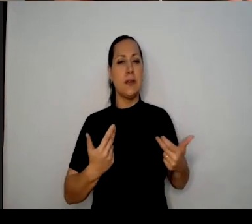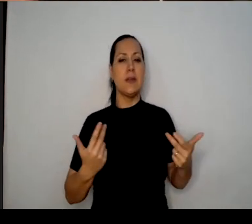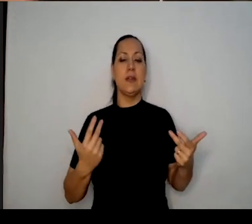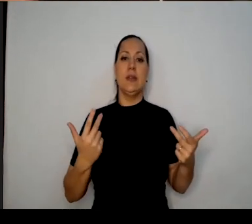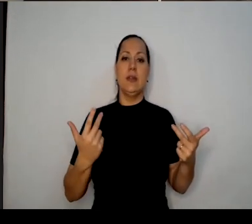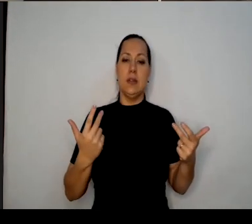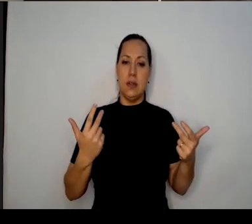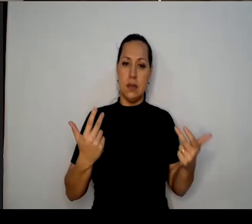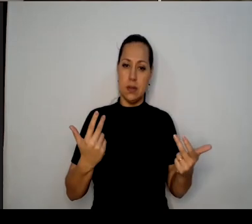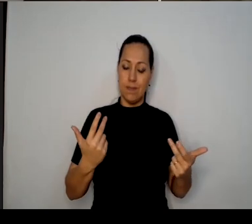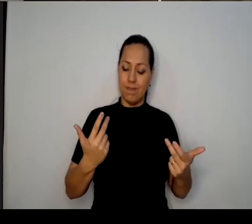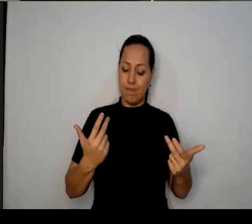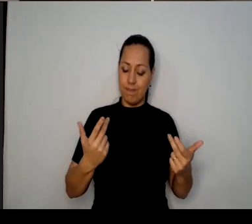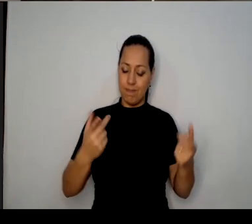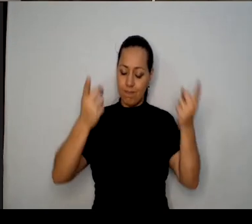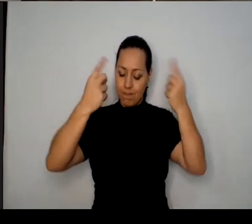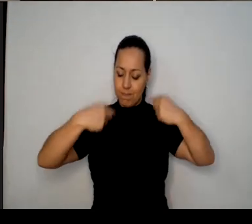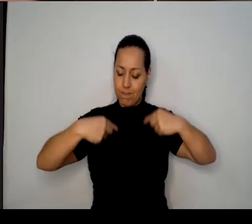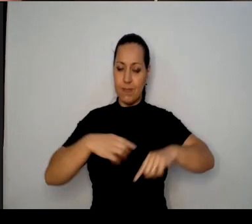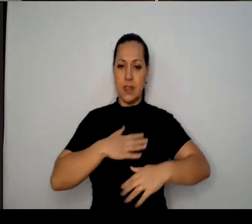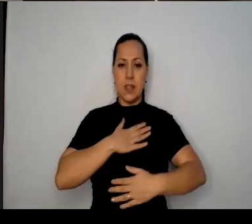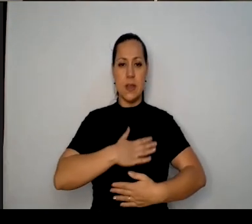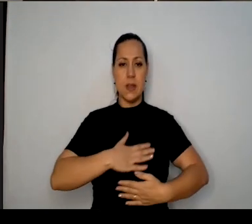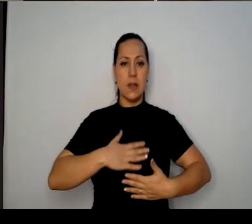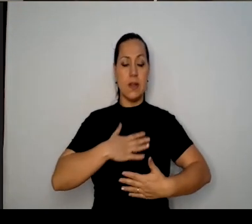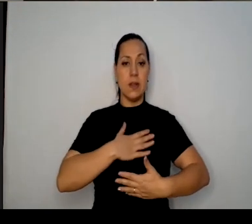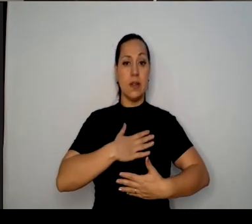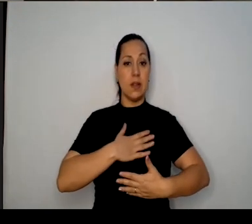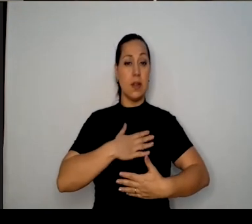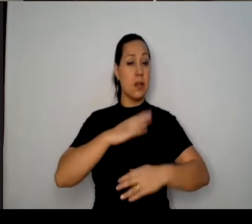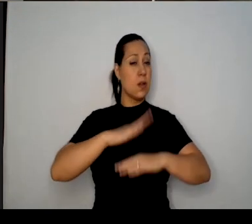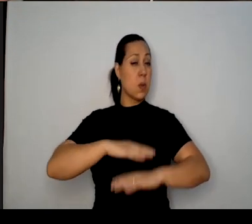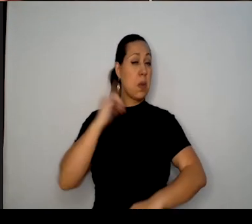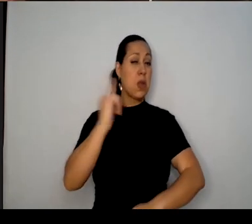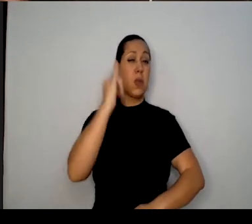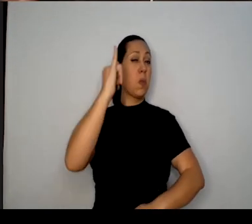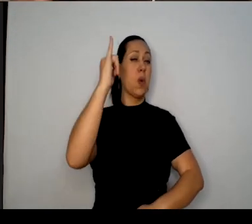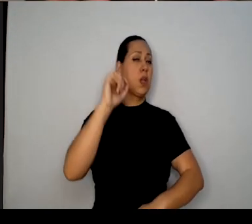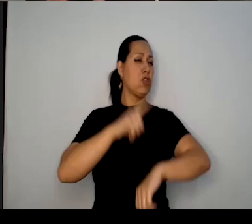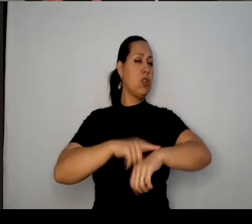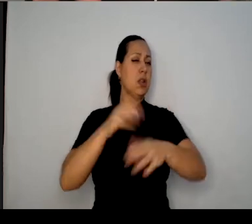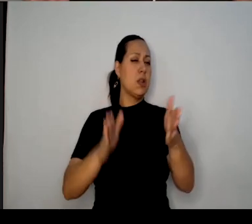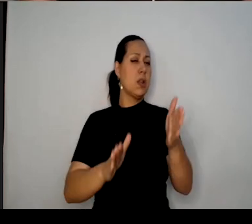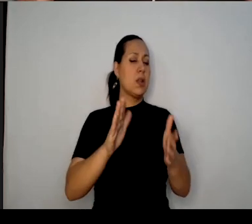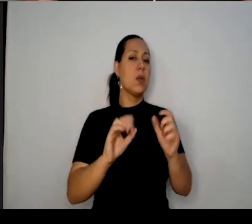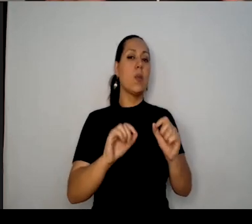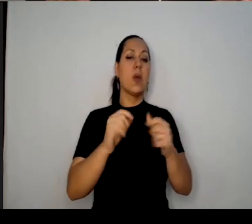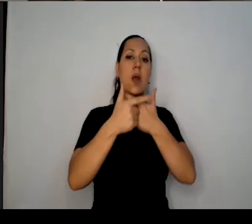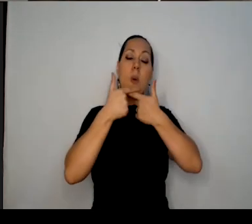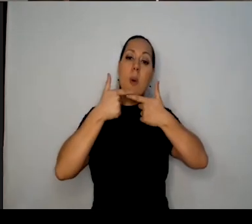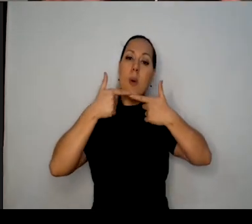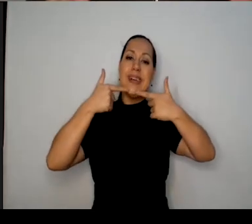do nosso prazer pelo jogo, eu acho que mais do nunca no momento que a gente está vivendo, o riso é